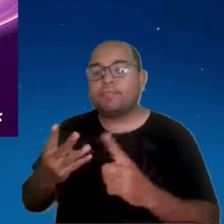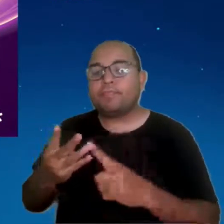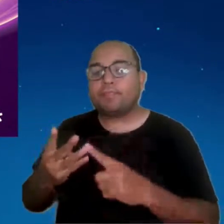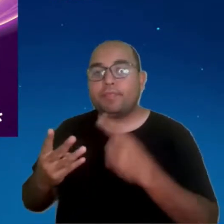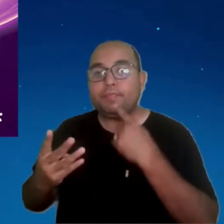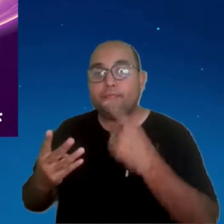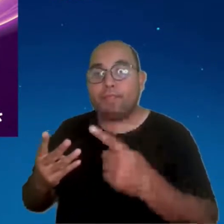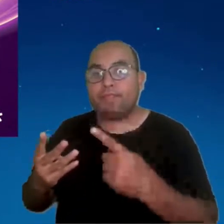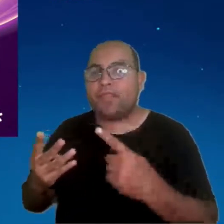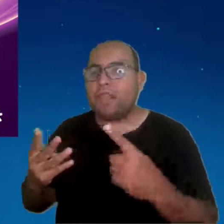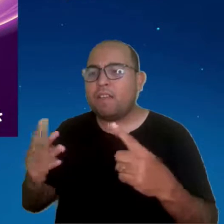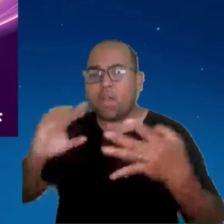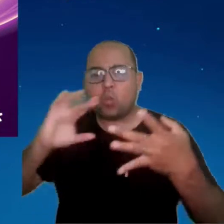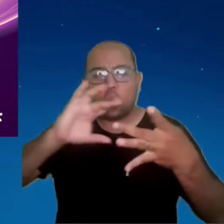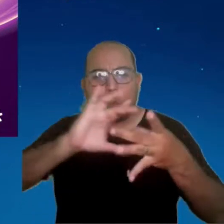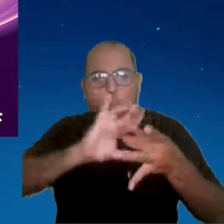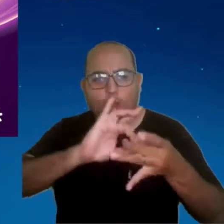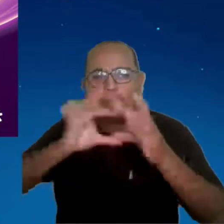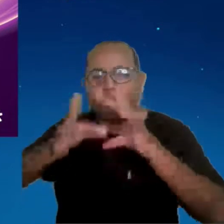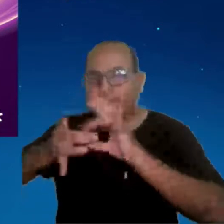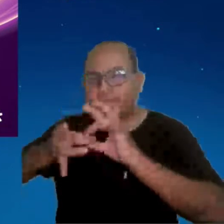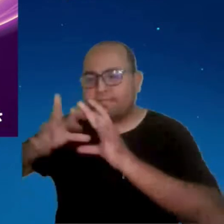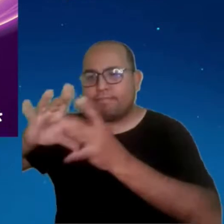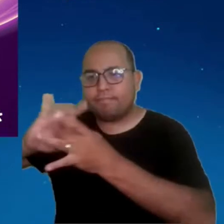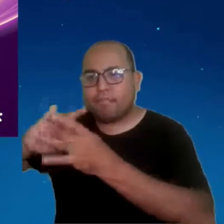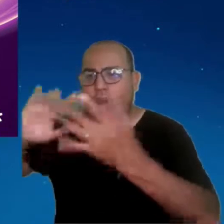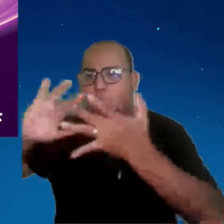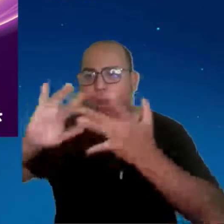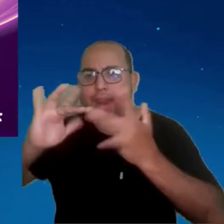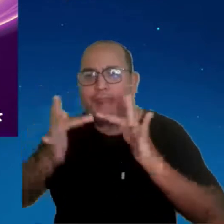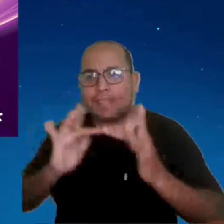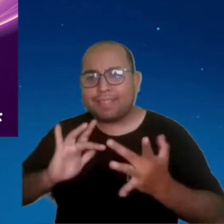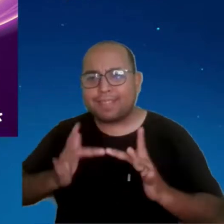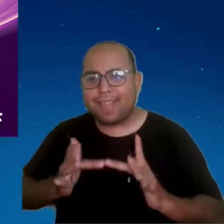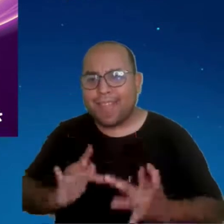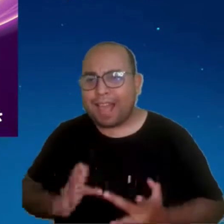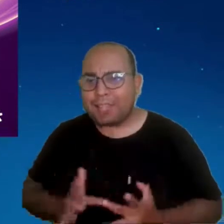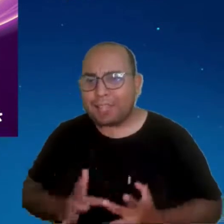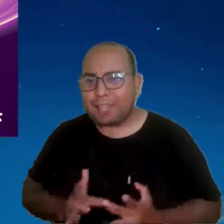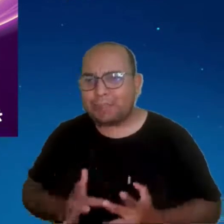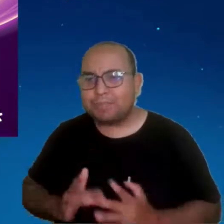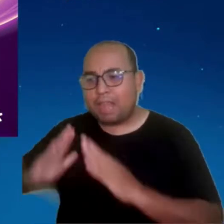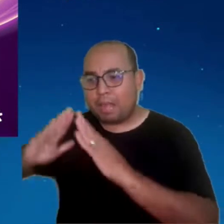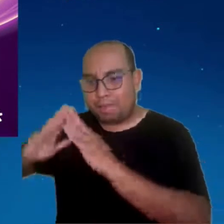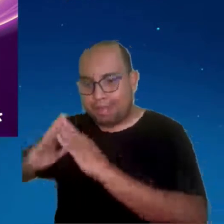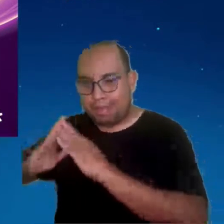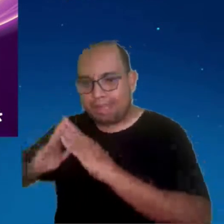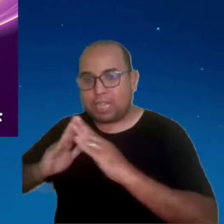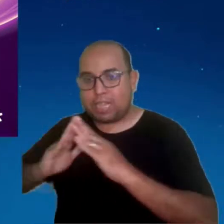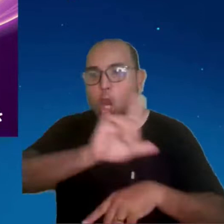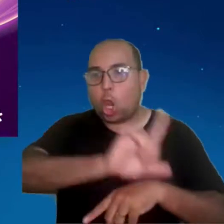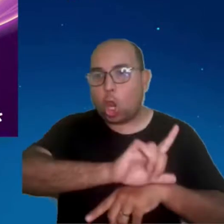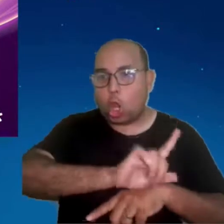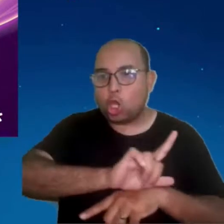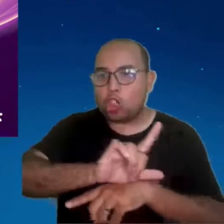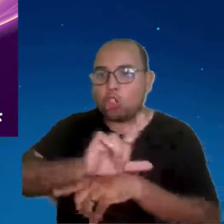vai estar tudo conectado. Não é só a nossa casa e nem a nossa loja. Poste,